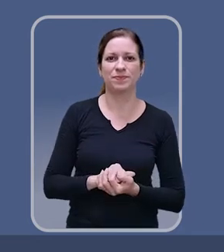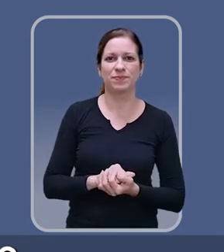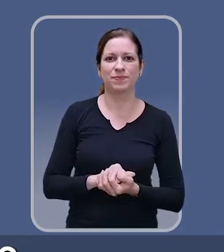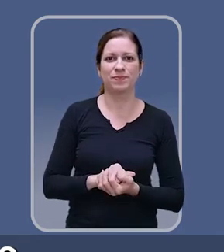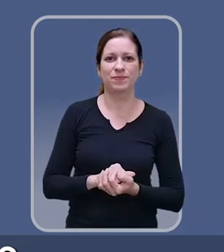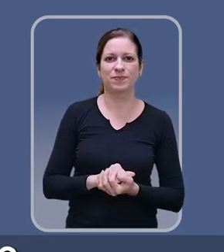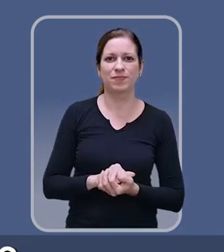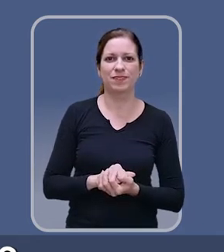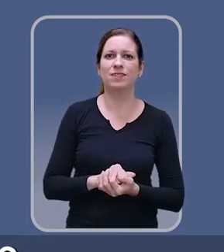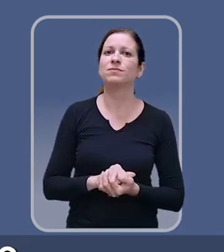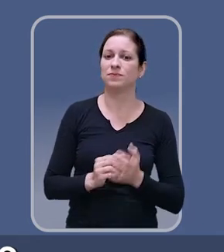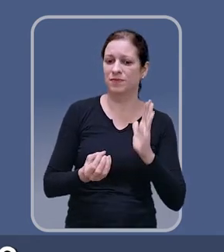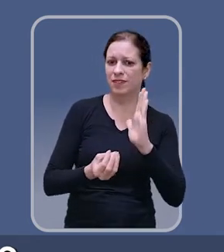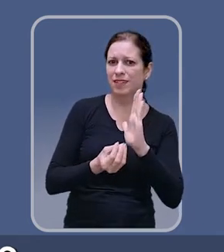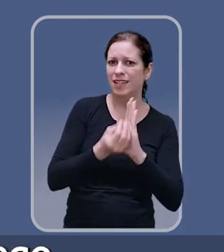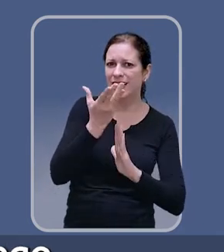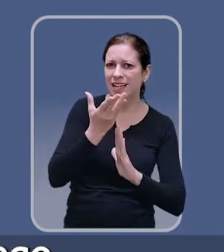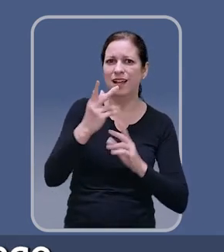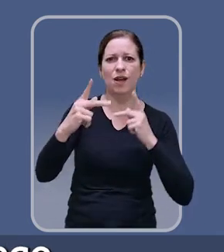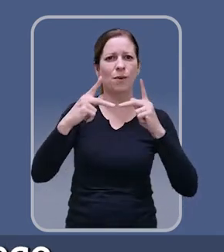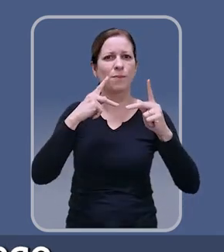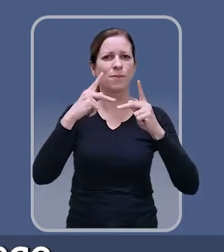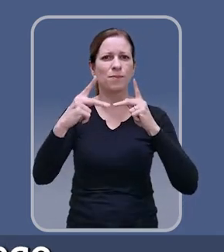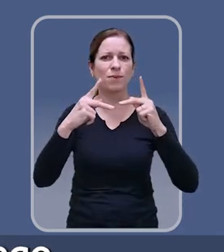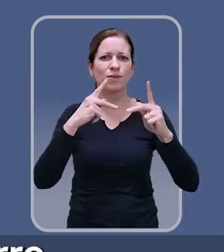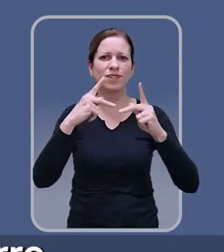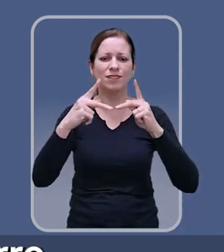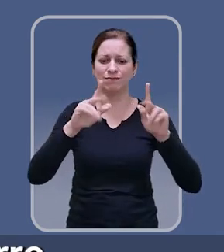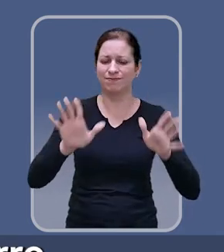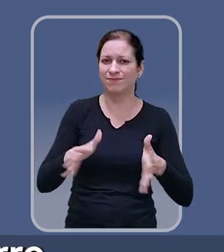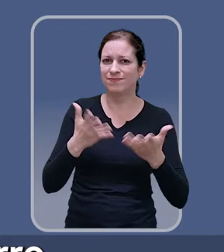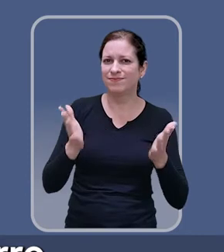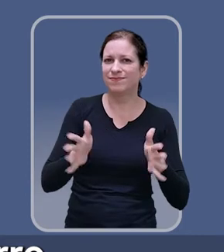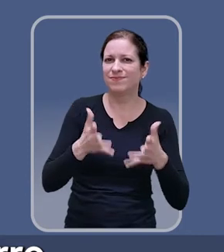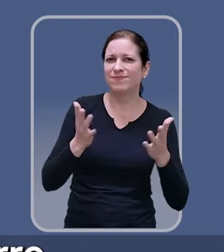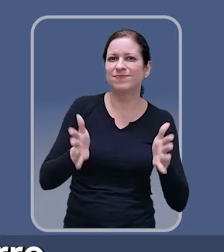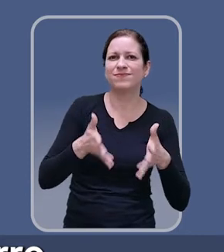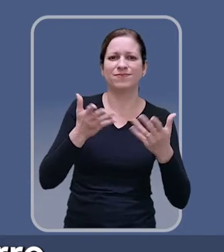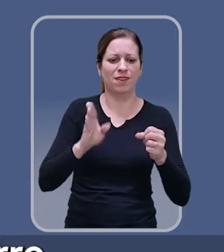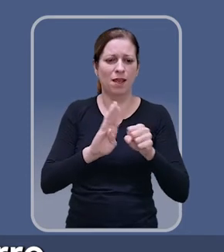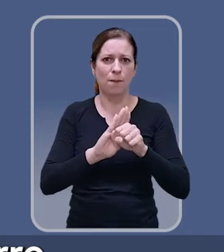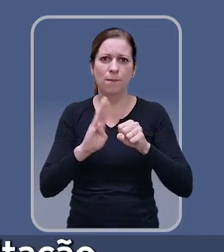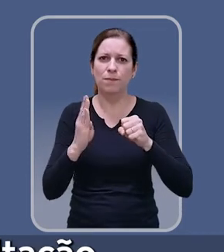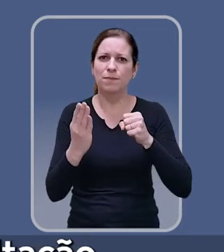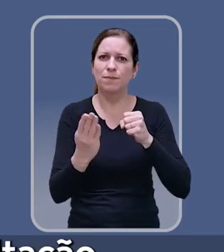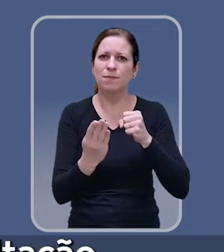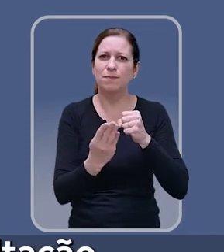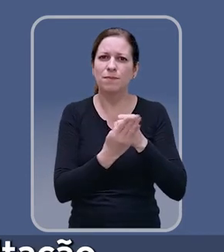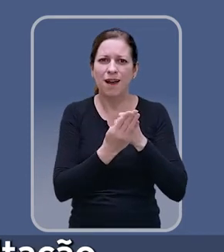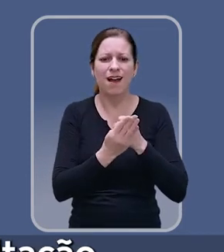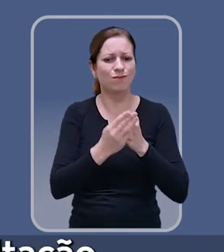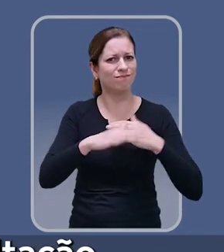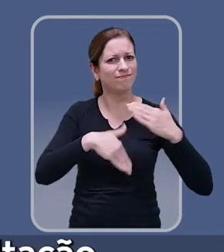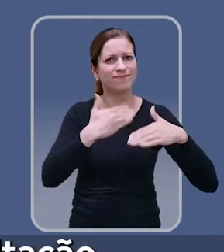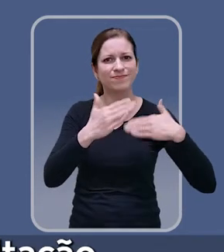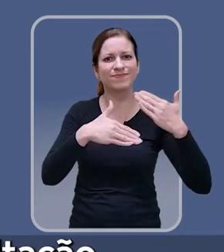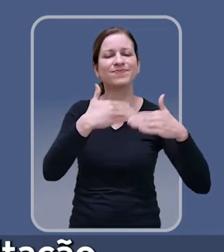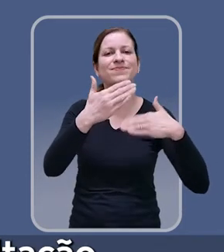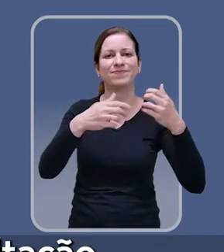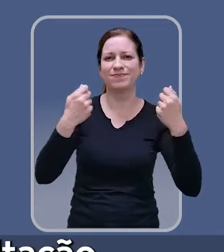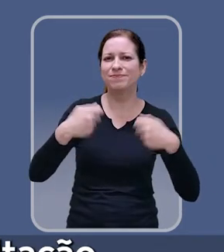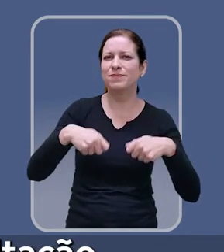consiga ter um desenvolvimento econômico e oportunidade também de emprego para as pessoas dentro do seu bairro. Uma alternativa também